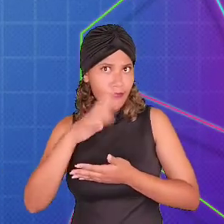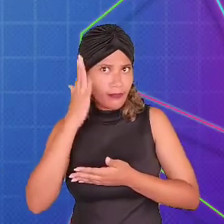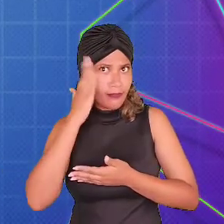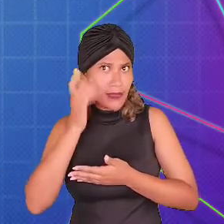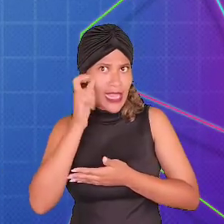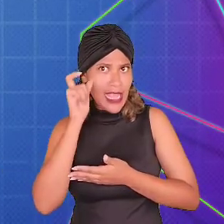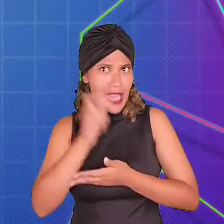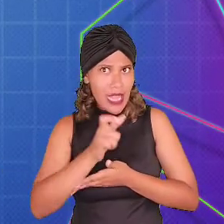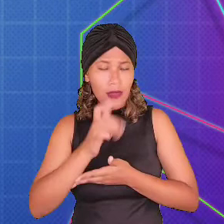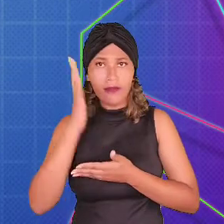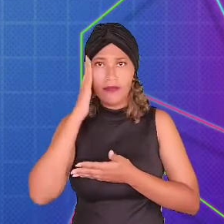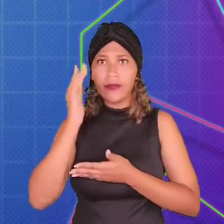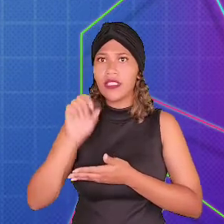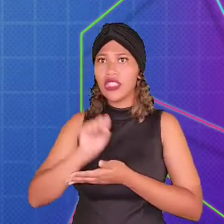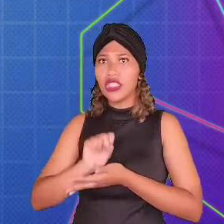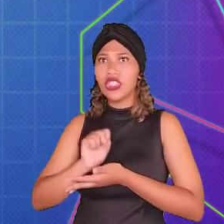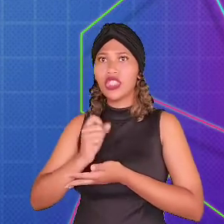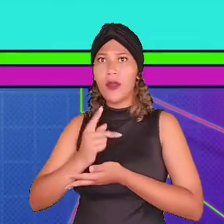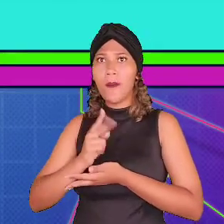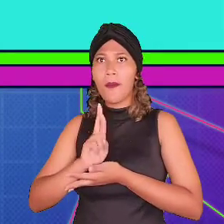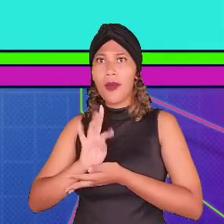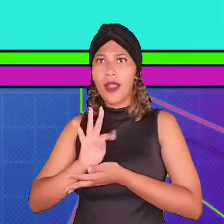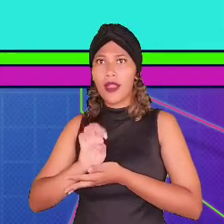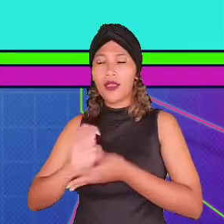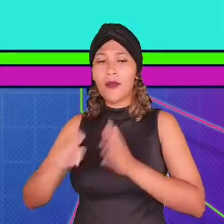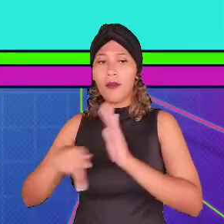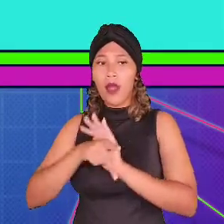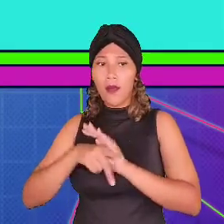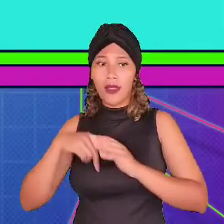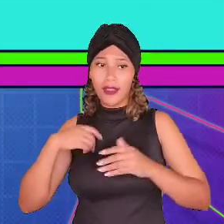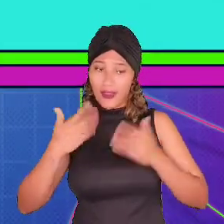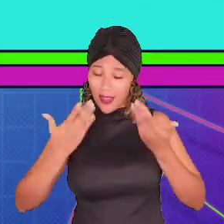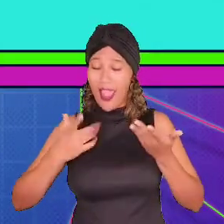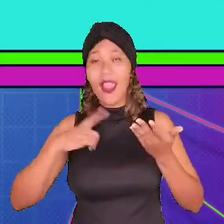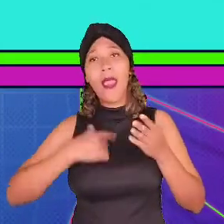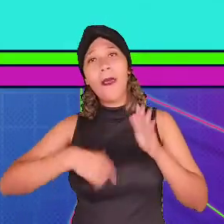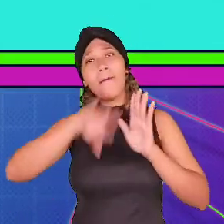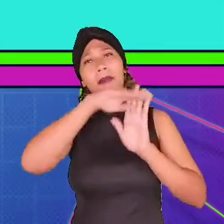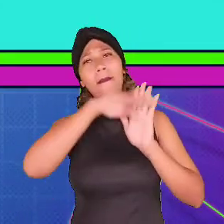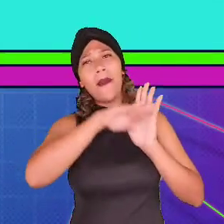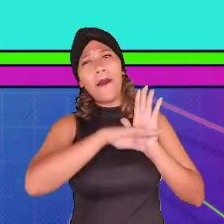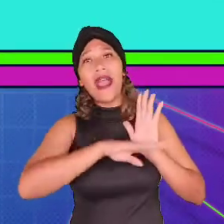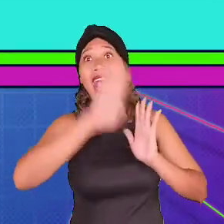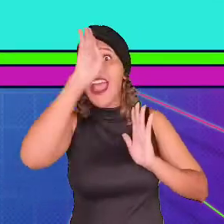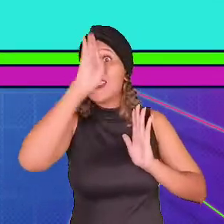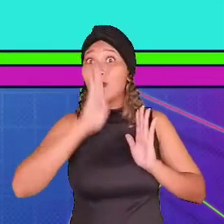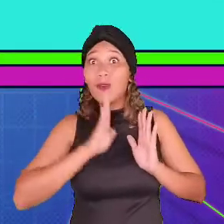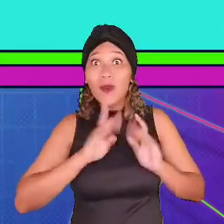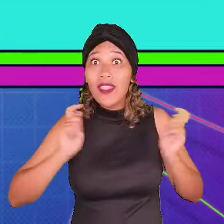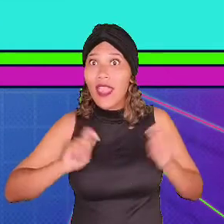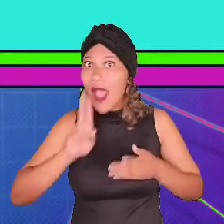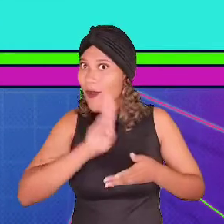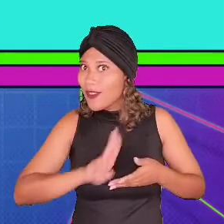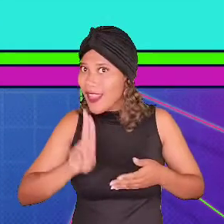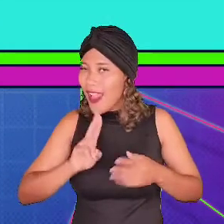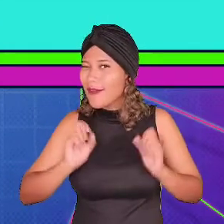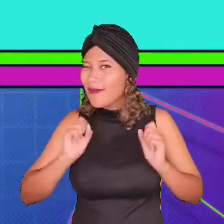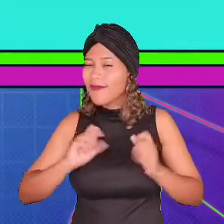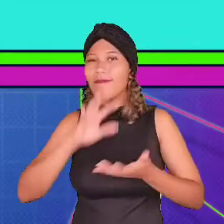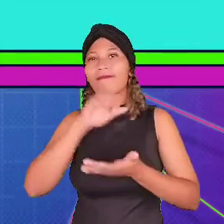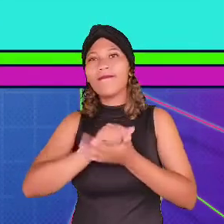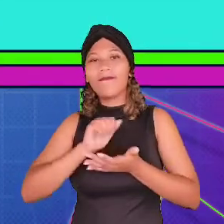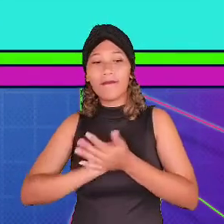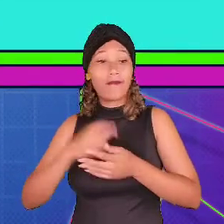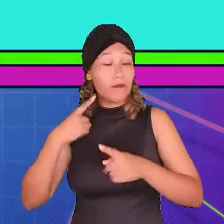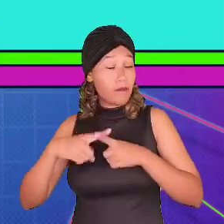procurar sprites para o seu próprio jogo, aqui vai uma lista de sites gratuitos que vocês podem usar. Anota tudo porque